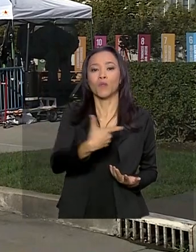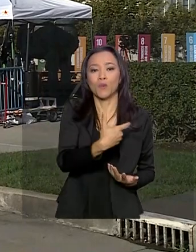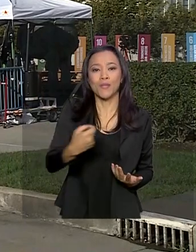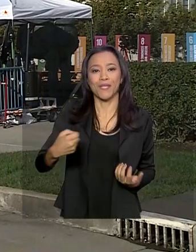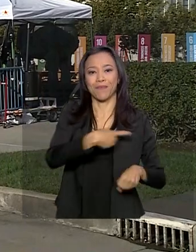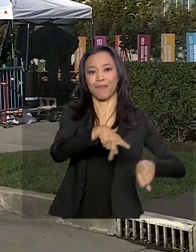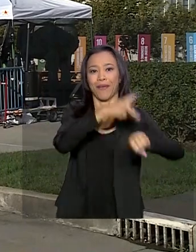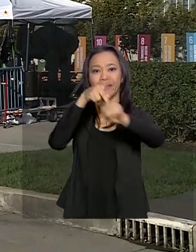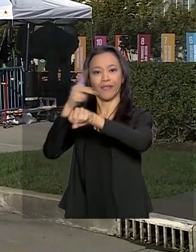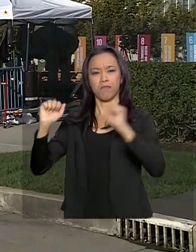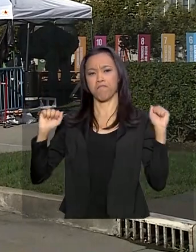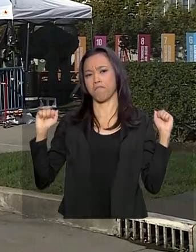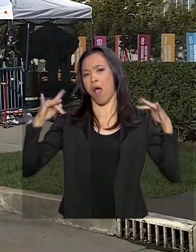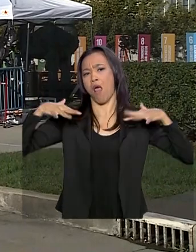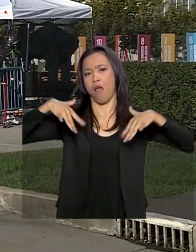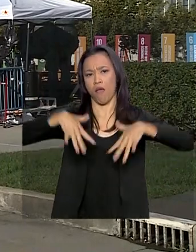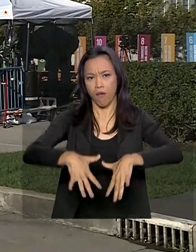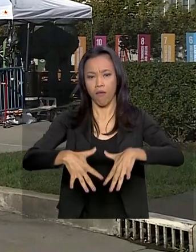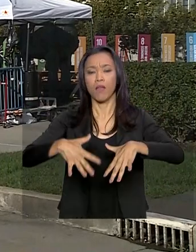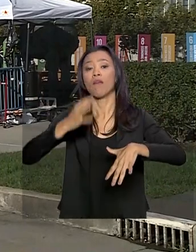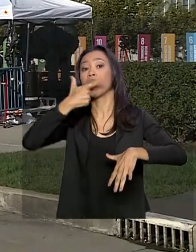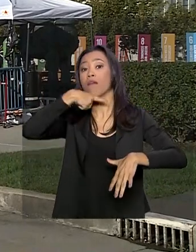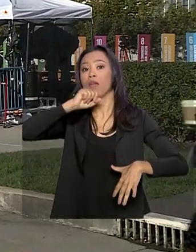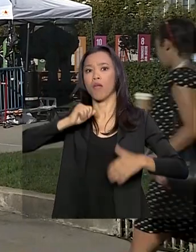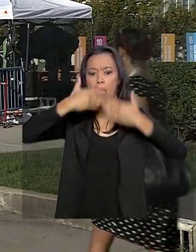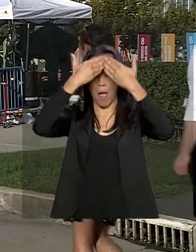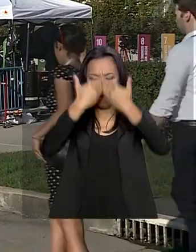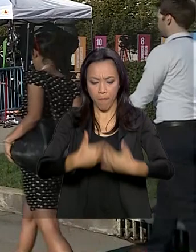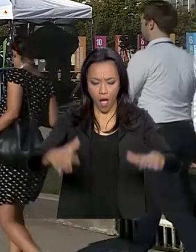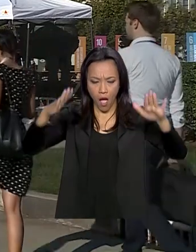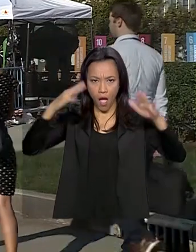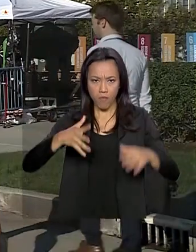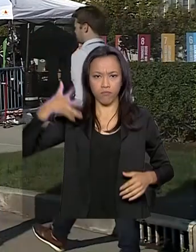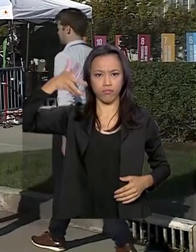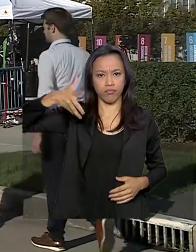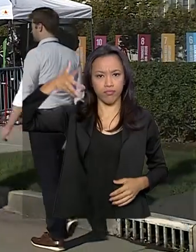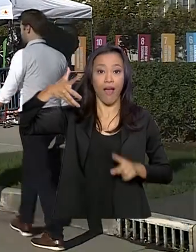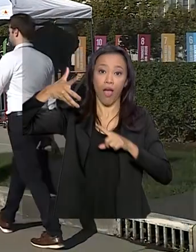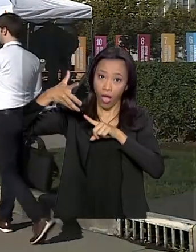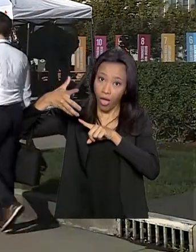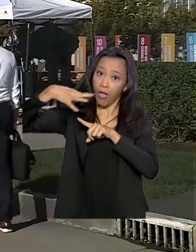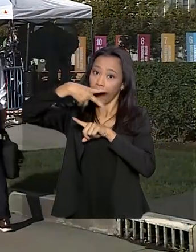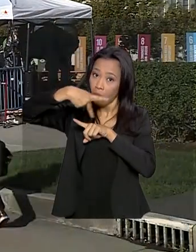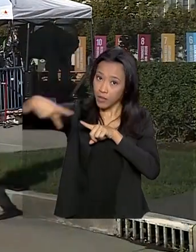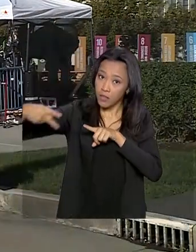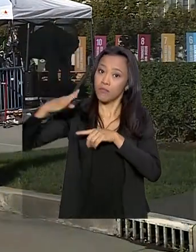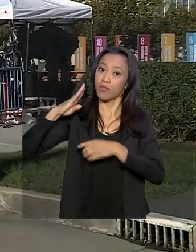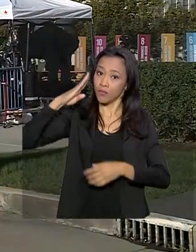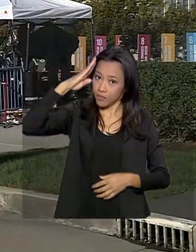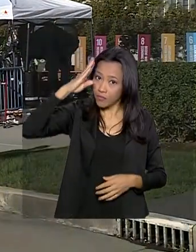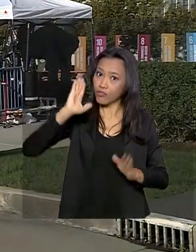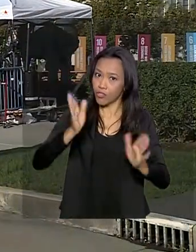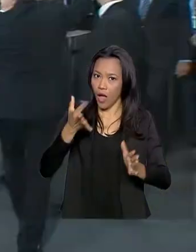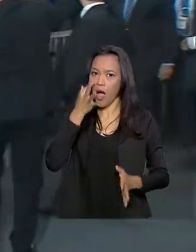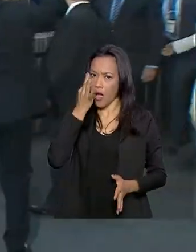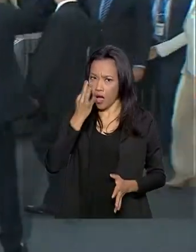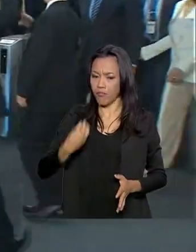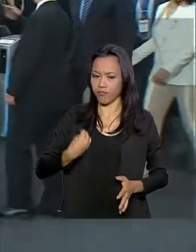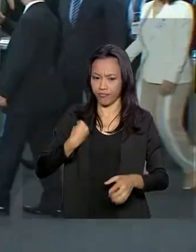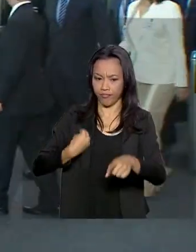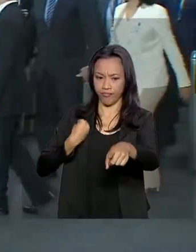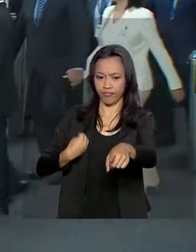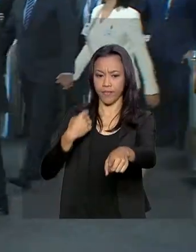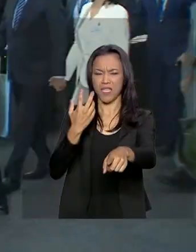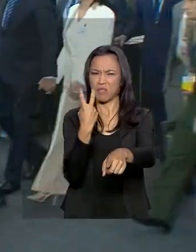se reúnem. E quem faz o discurso de abertura é o presidente Jair Bolsonaro, que já chegou por aqui. Ele chegou a cerca de